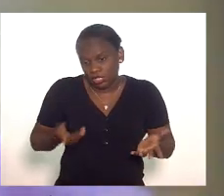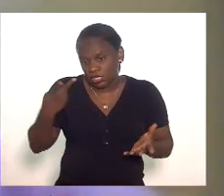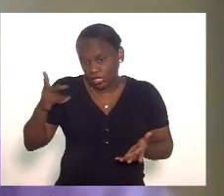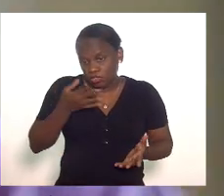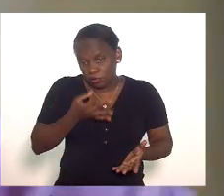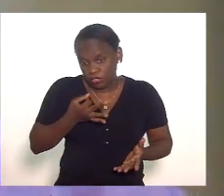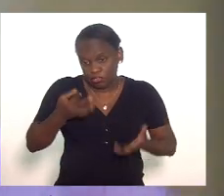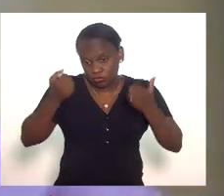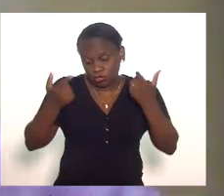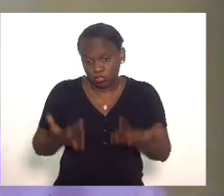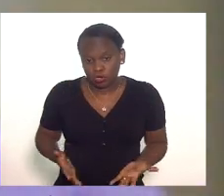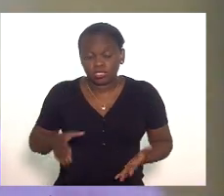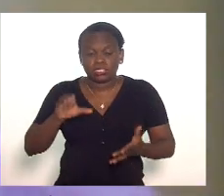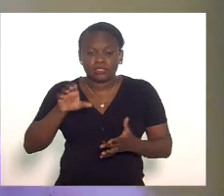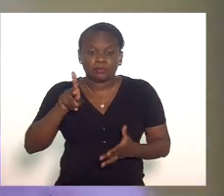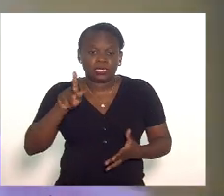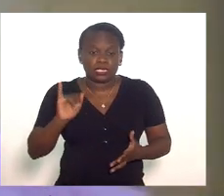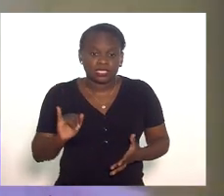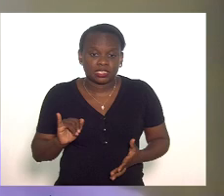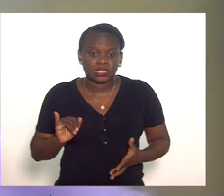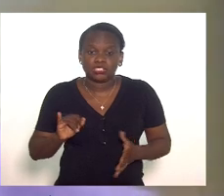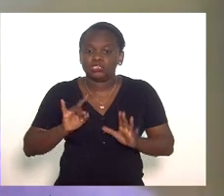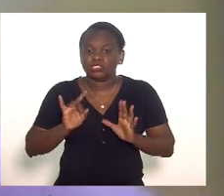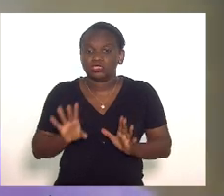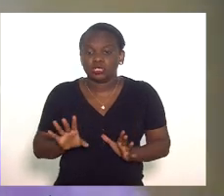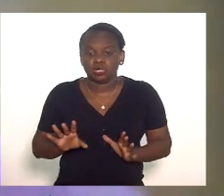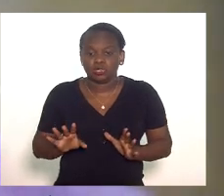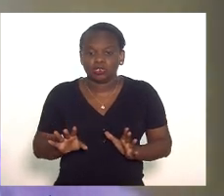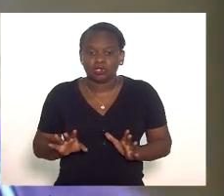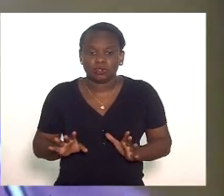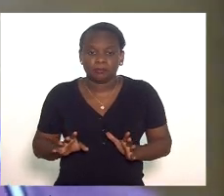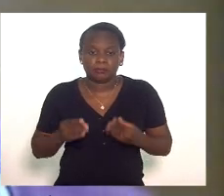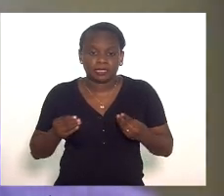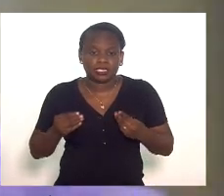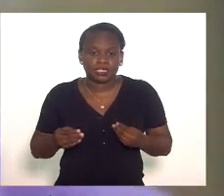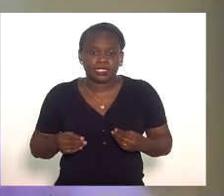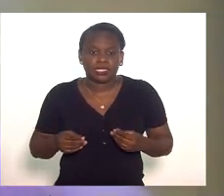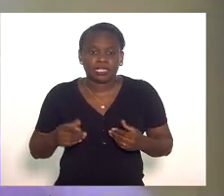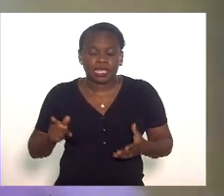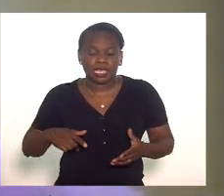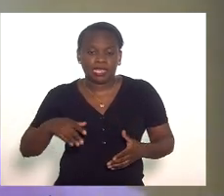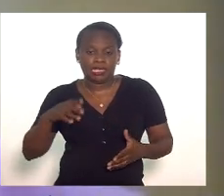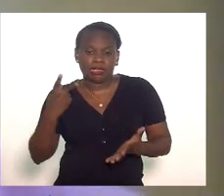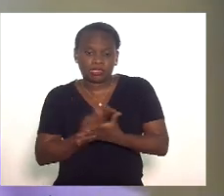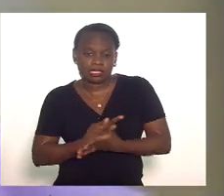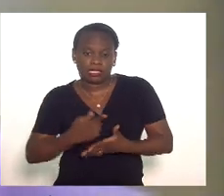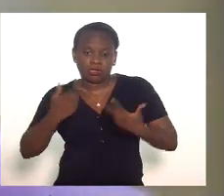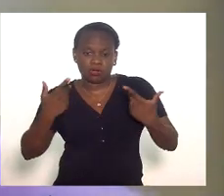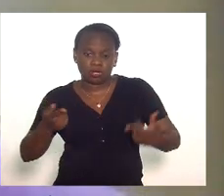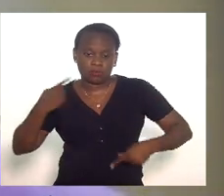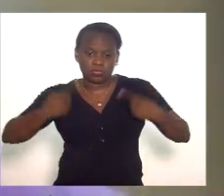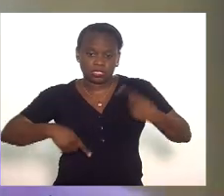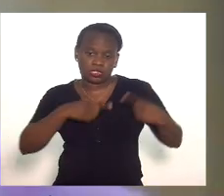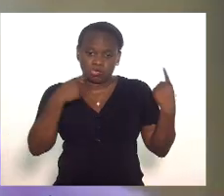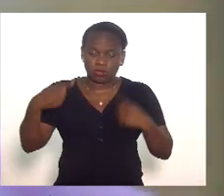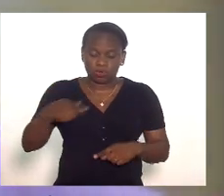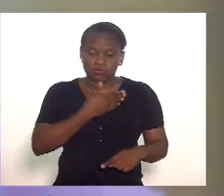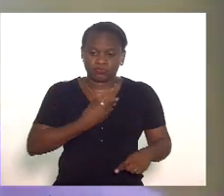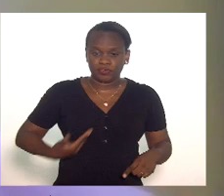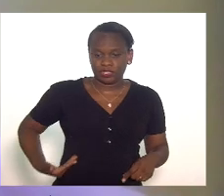o presidente que seria uma CPI meramente para criar fatos políticos contrários ao governo federal